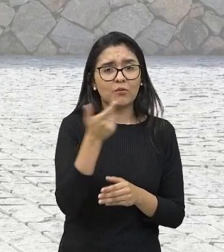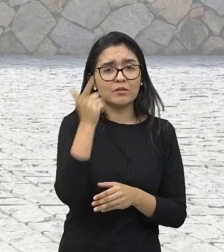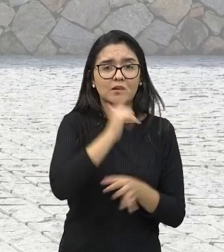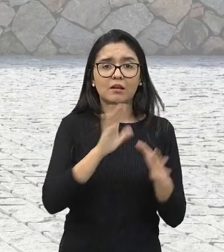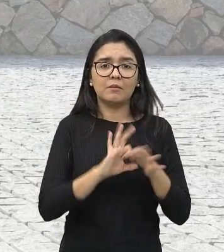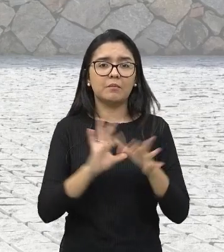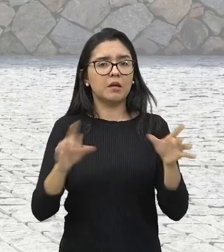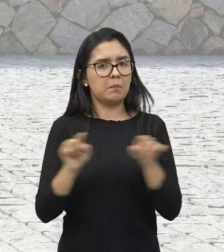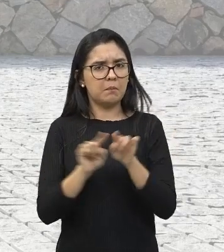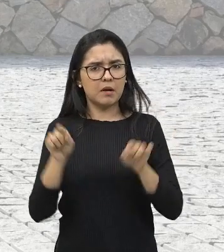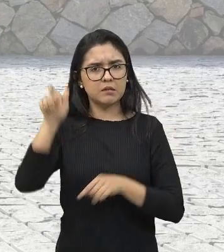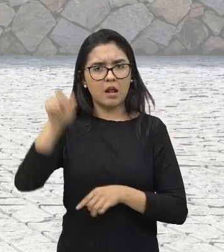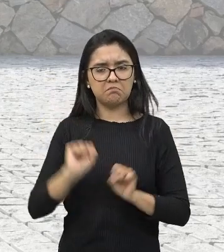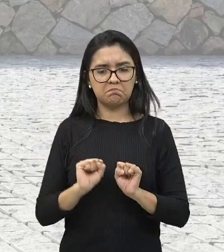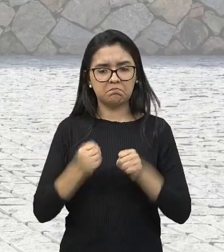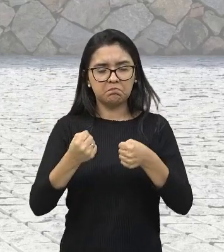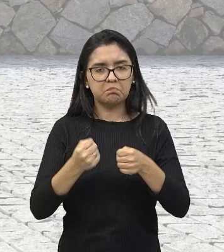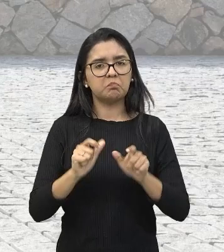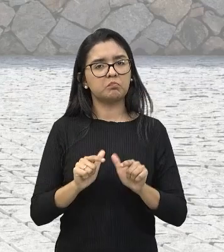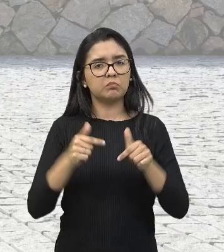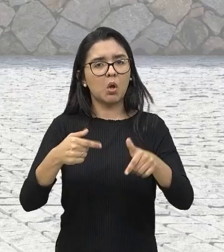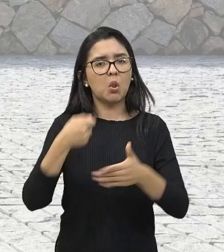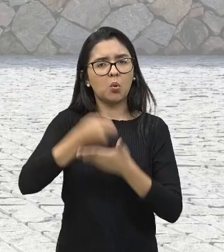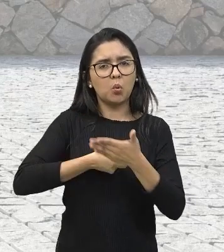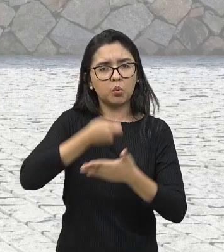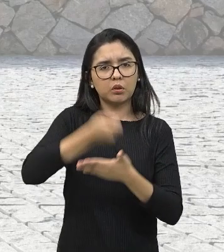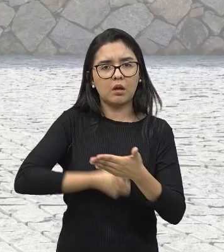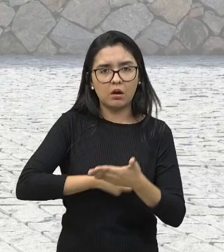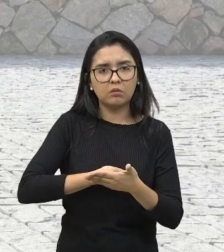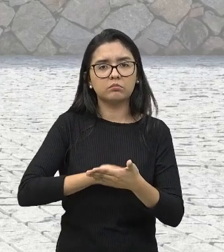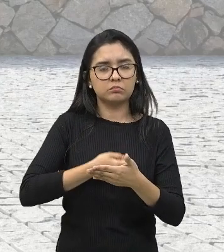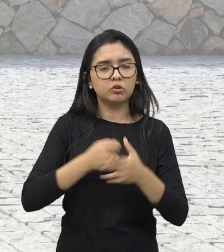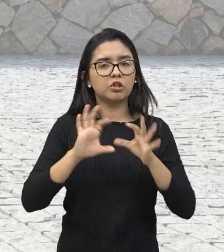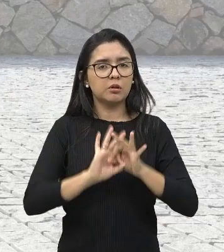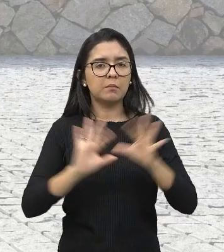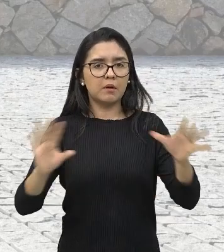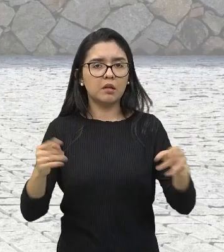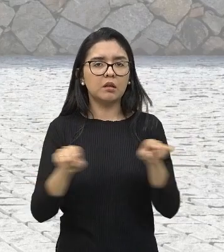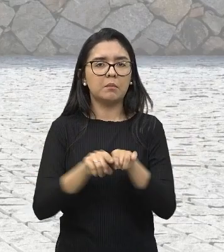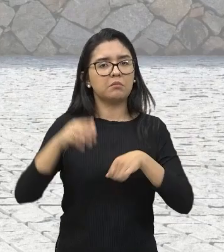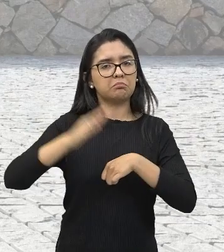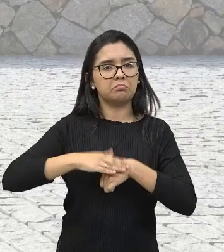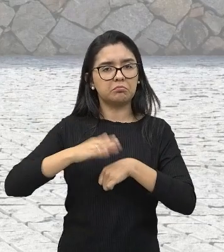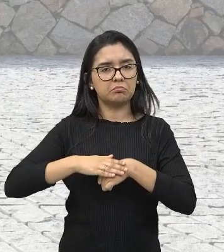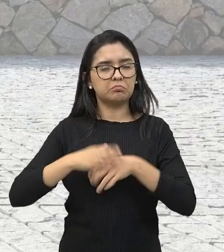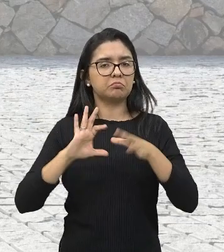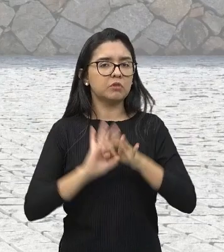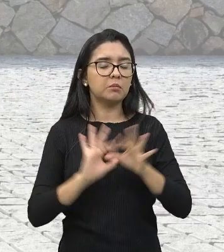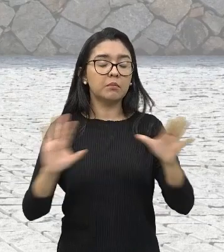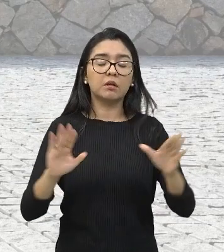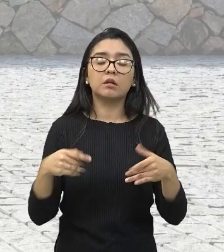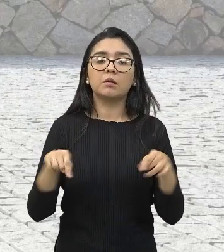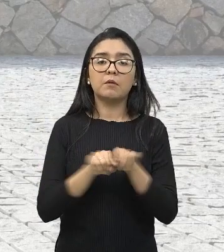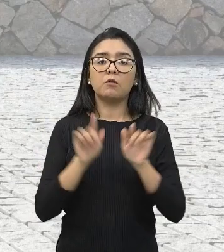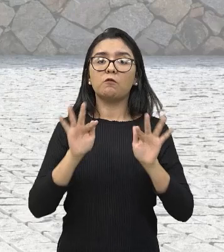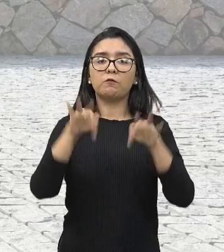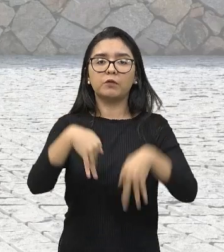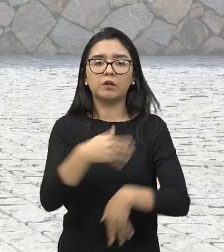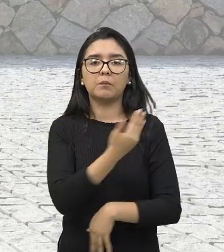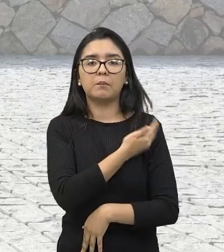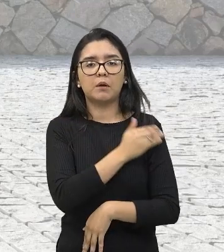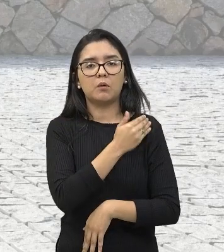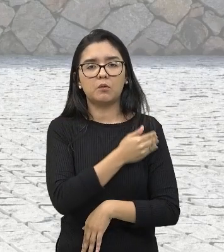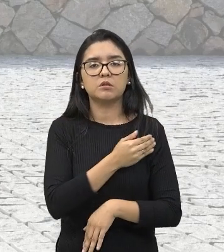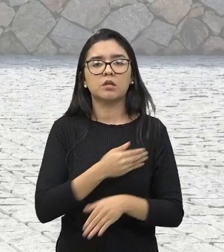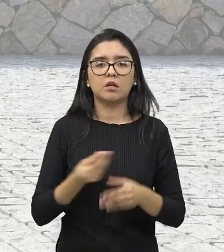mesmo assim, continuou lutando por esses ideais de liberdade e de independência. E, claro, pelo fim do racismo dentro